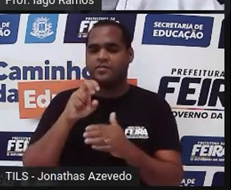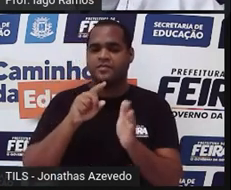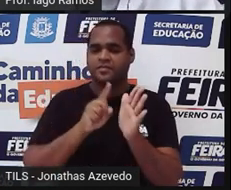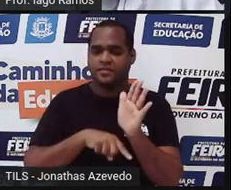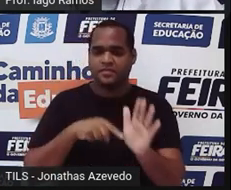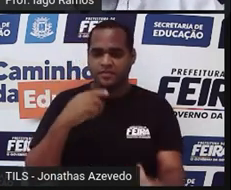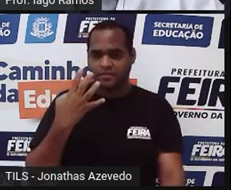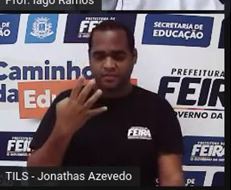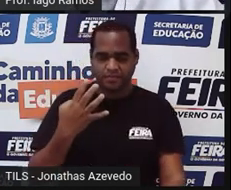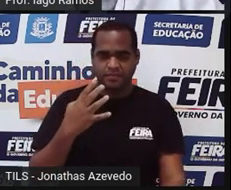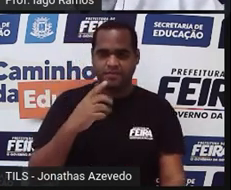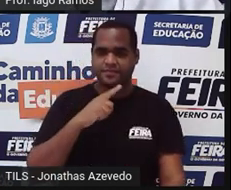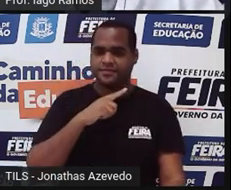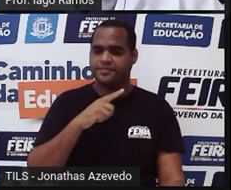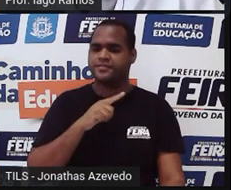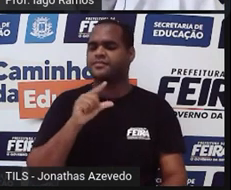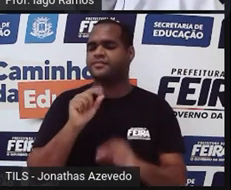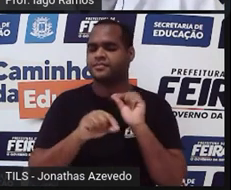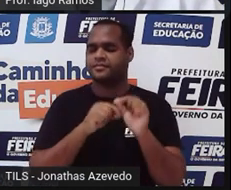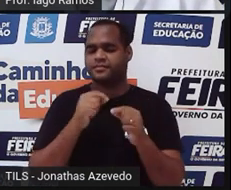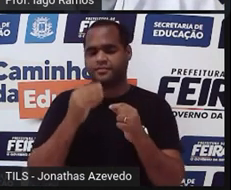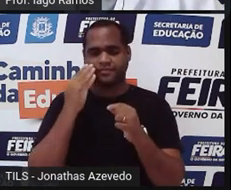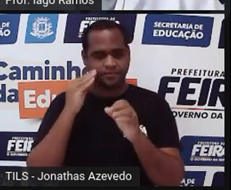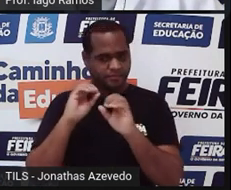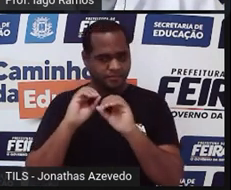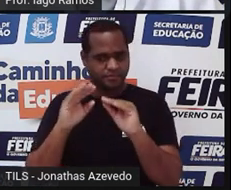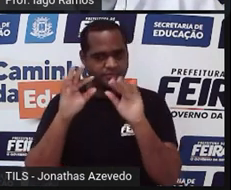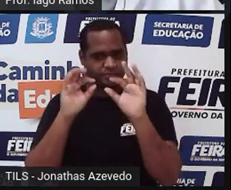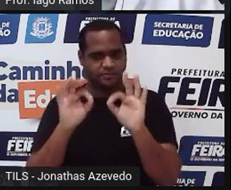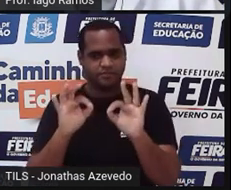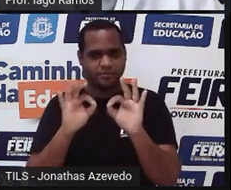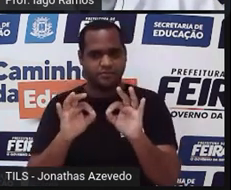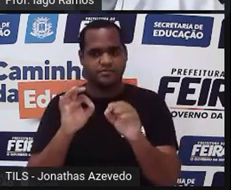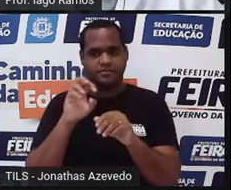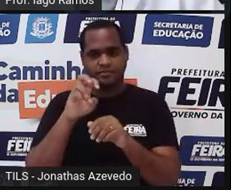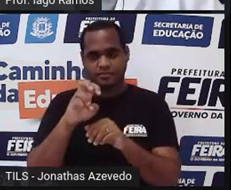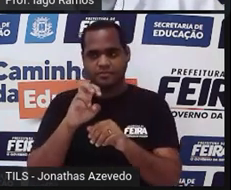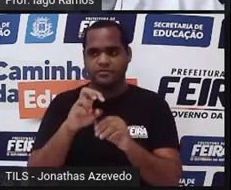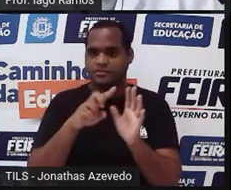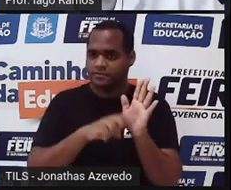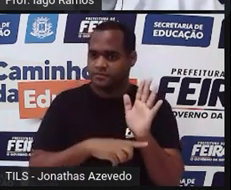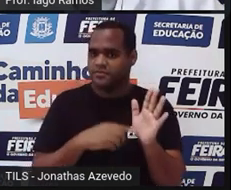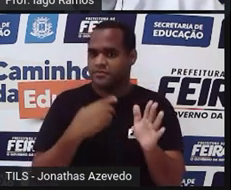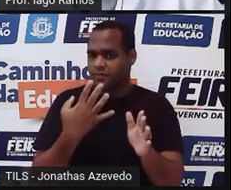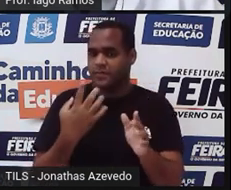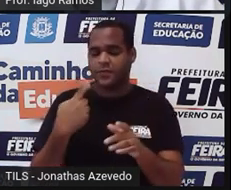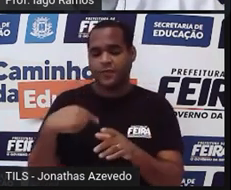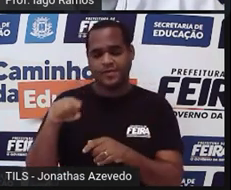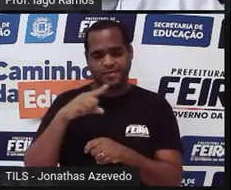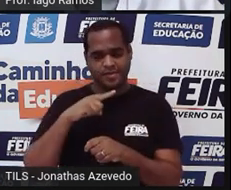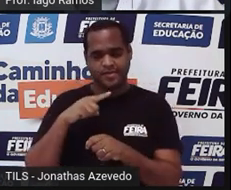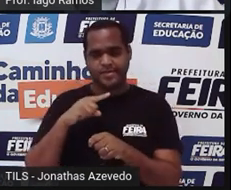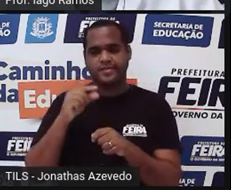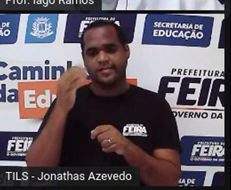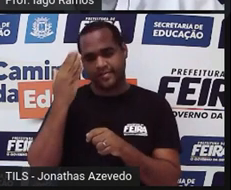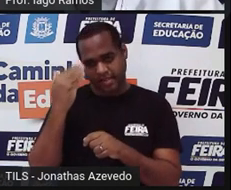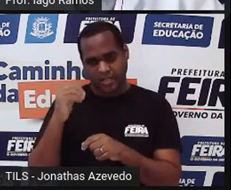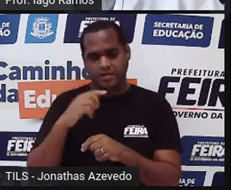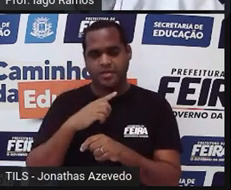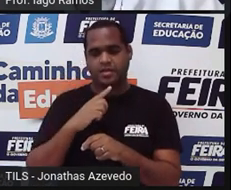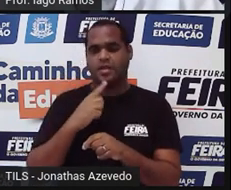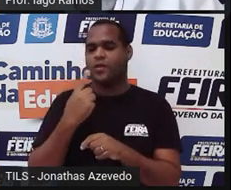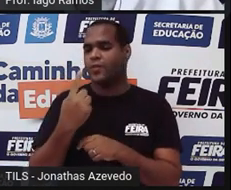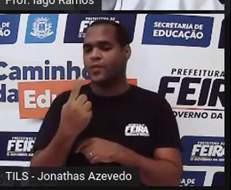Claro que vai ser, porque 5 menos 4, a gente sabe que dá 1, né?